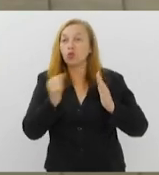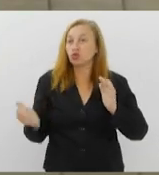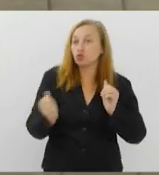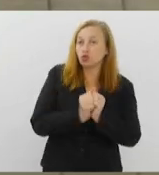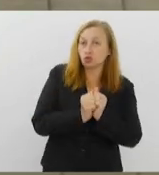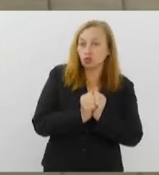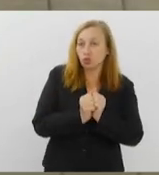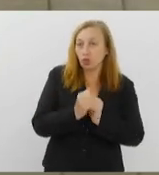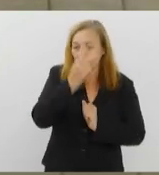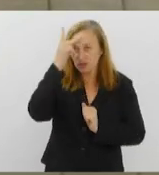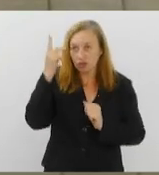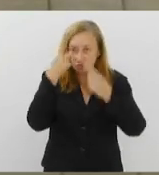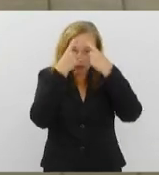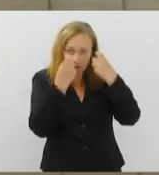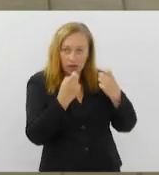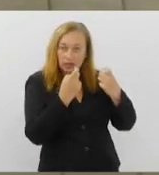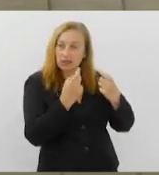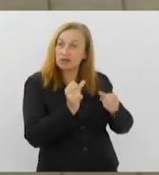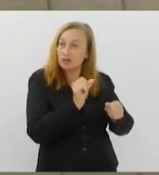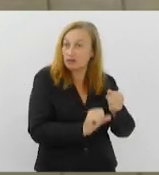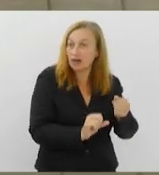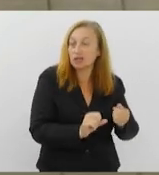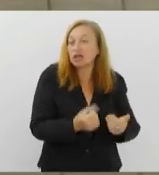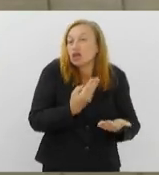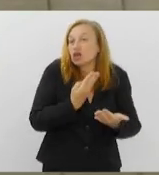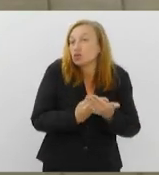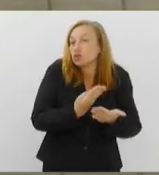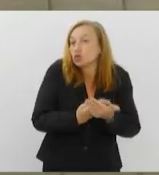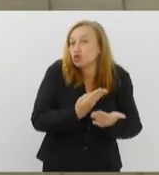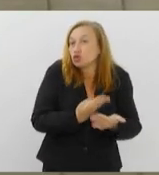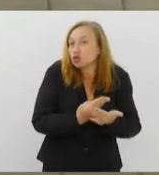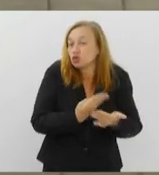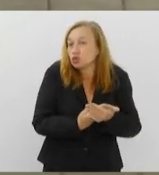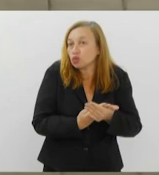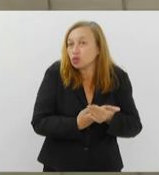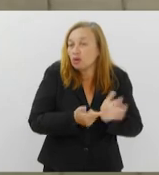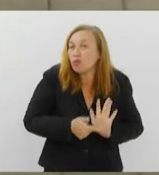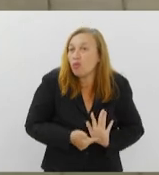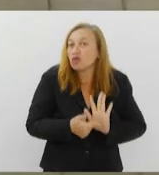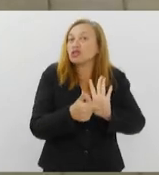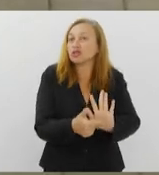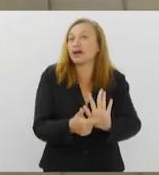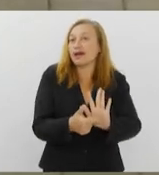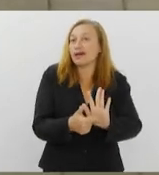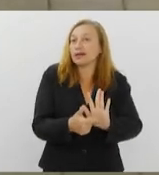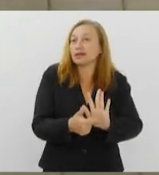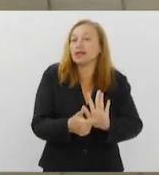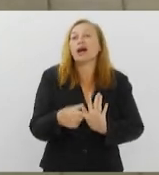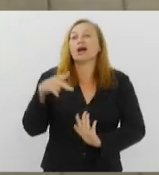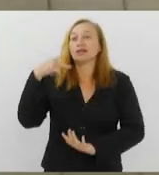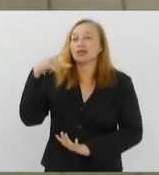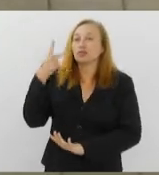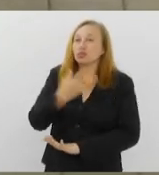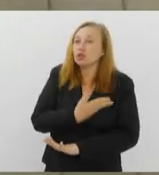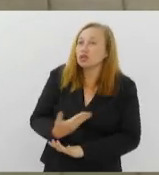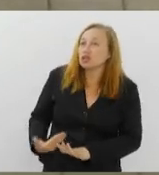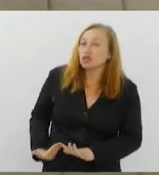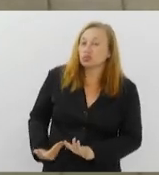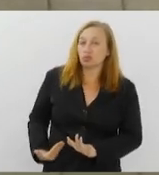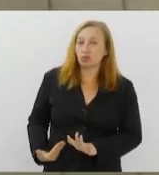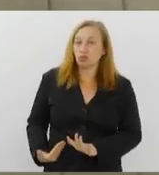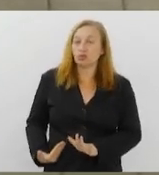A principal contribuição desse estudo é a importância de dar visibilidade às políticas públicas,